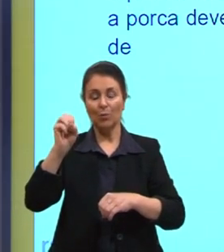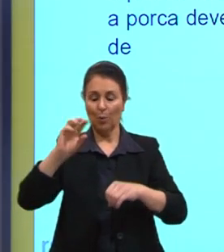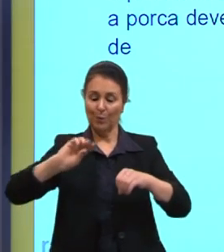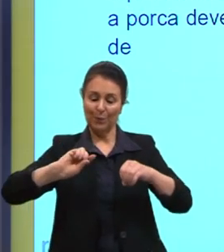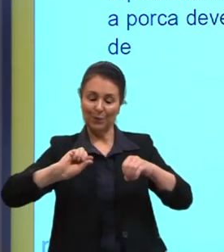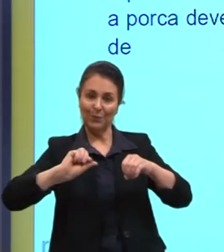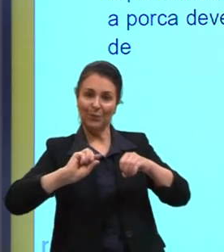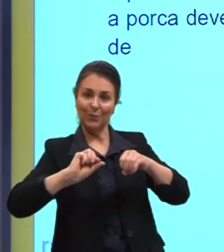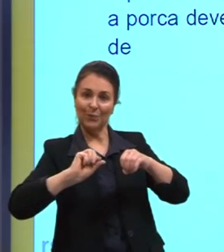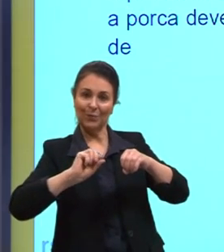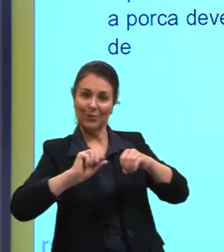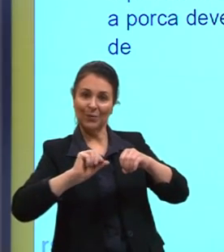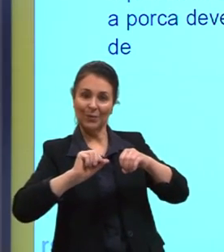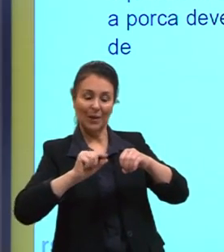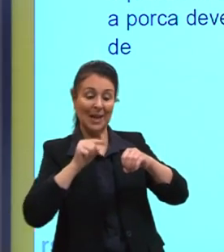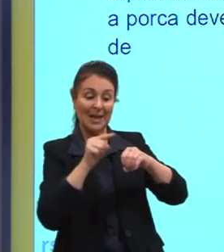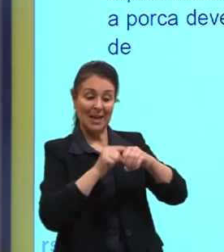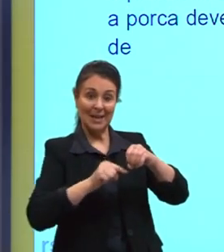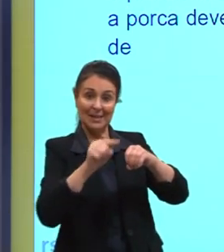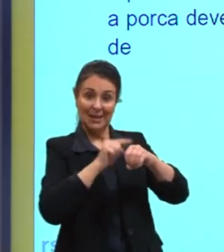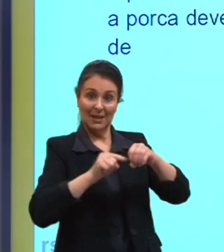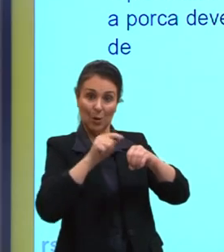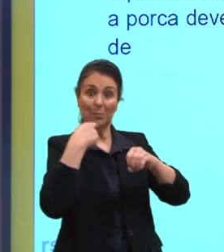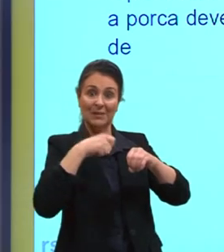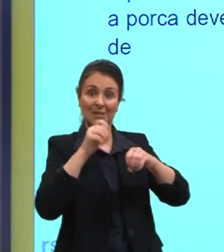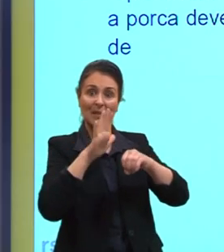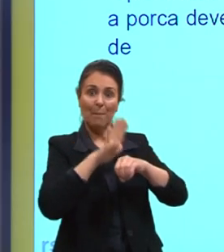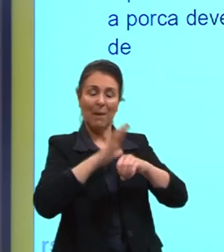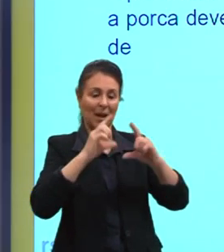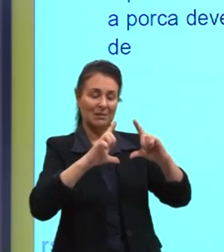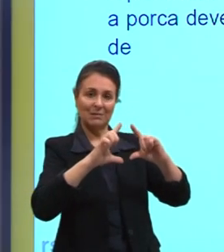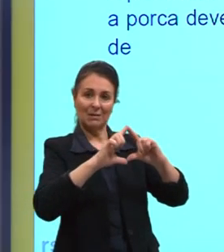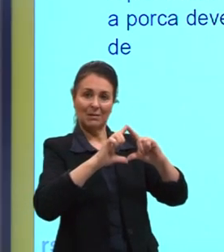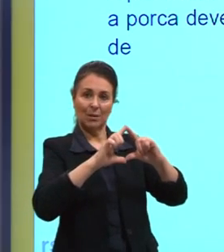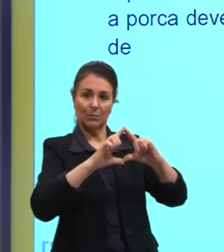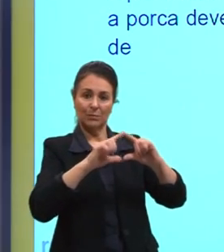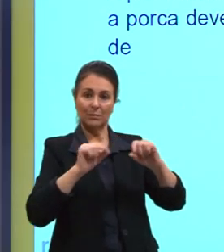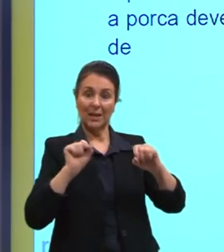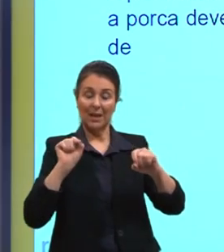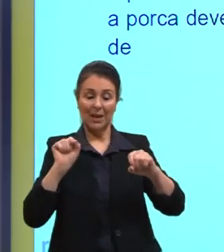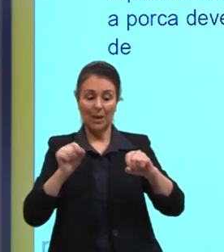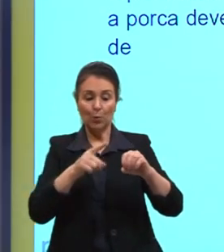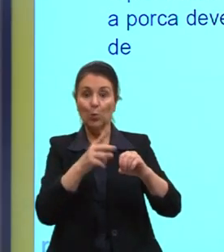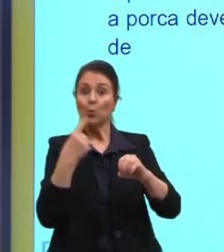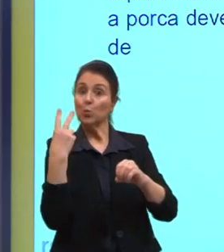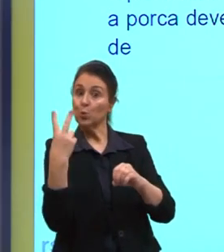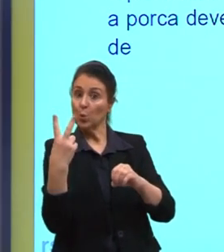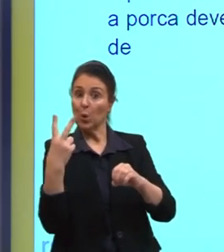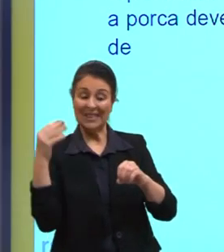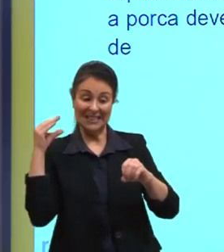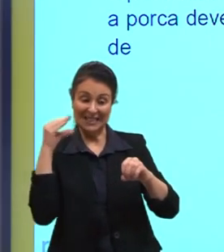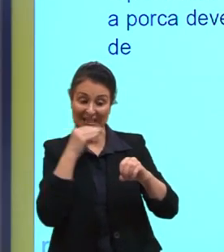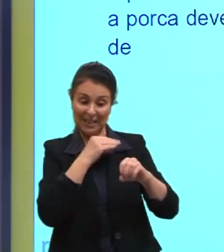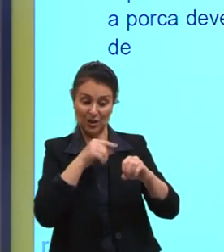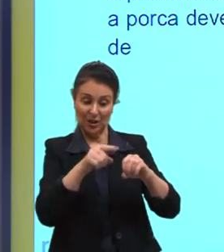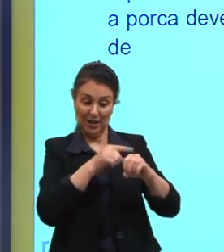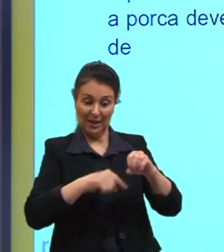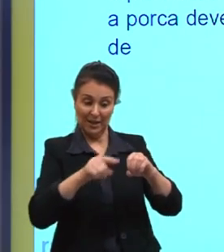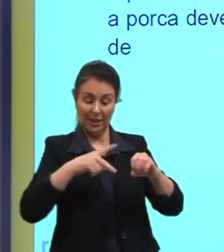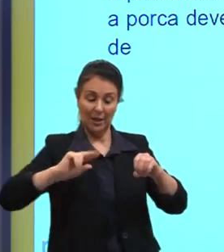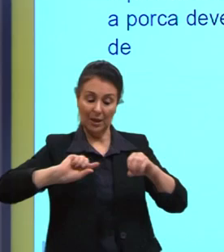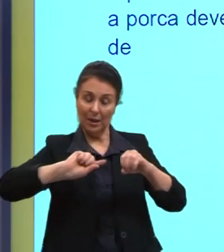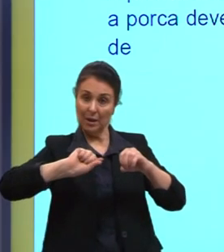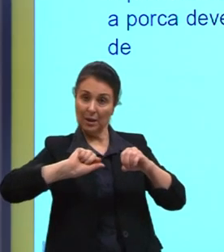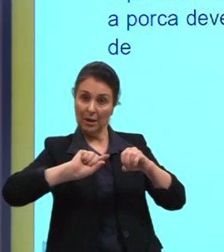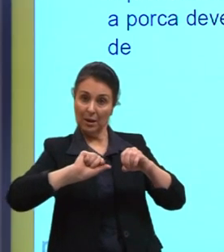dilate mais do que o parafuso, porque os dois estão sendo aquecidos. Então, essa porca precisa de uma maior dilatação.